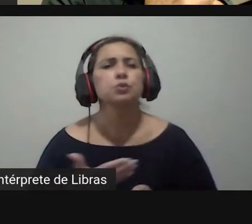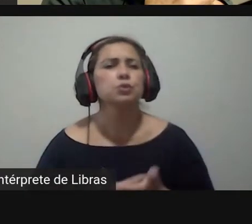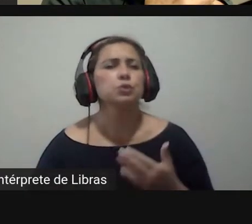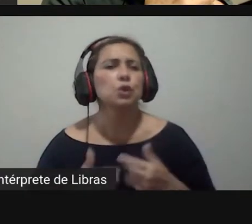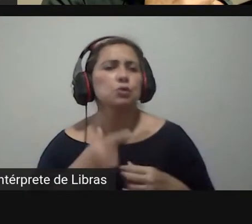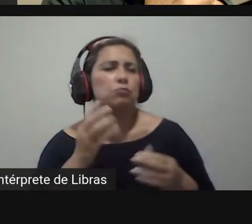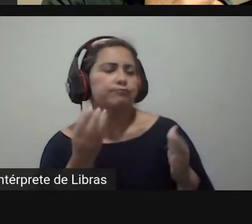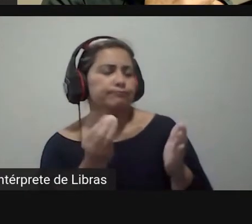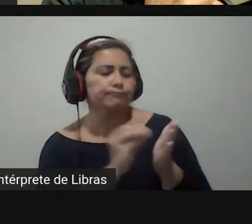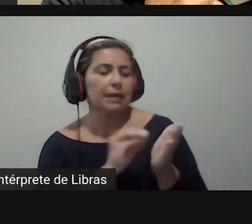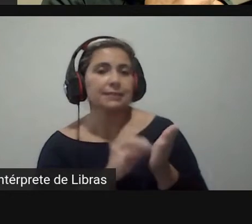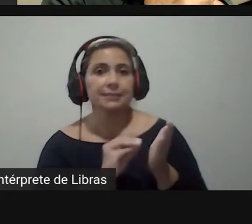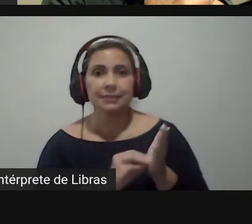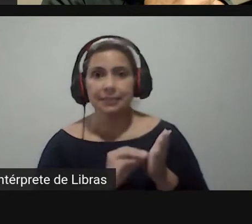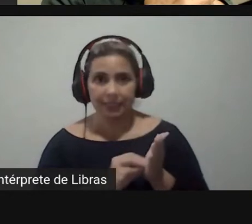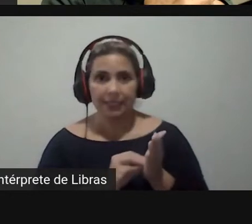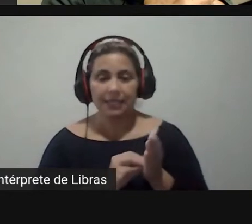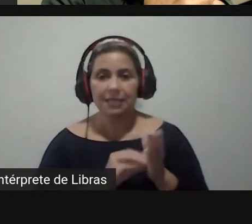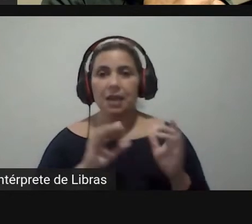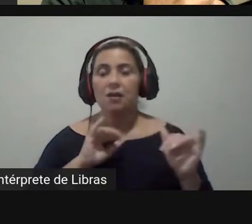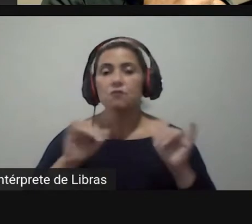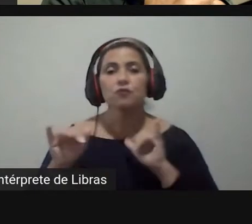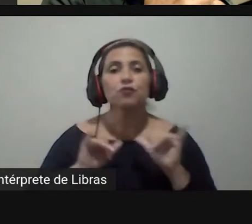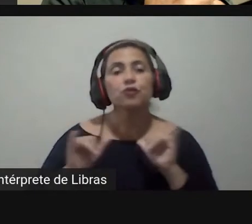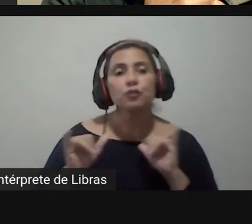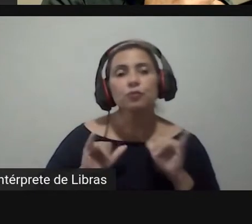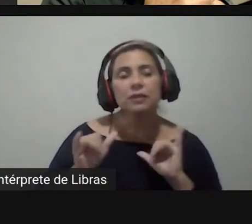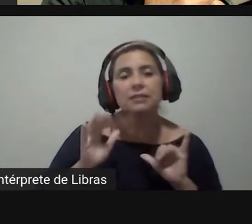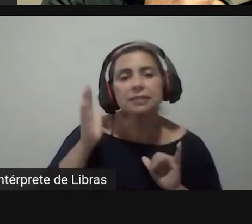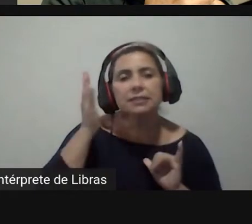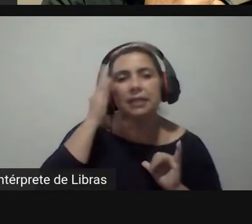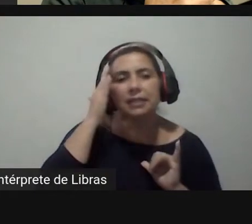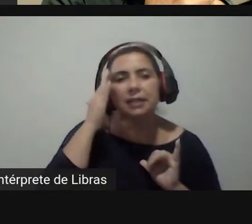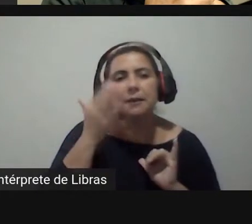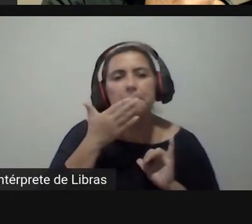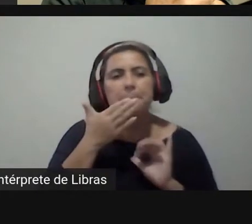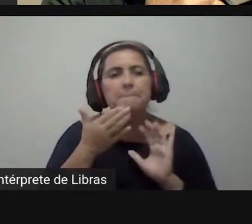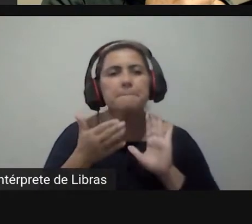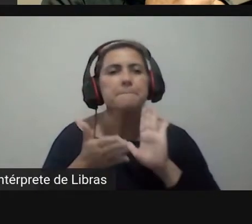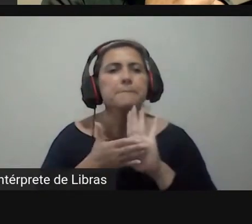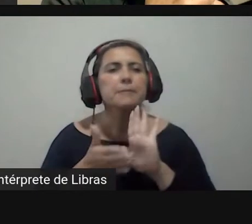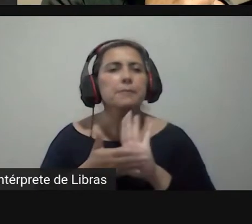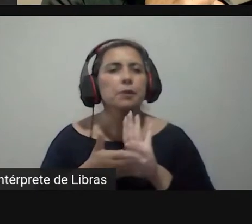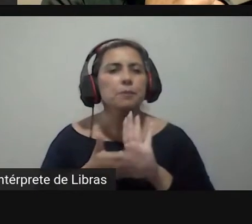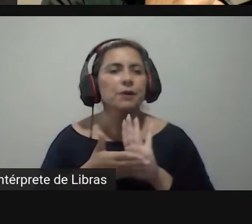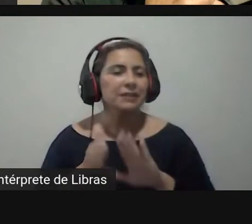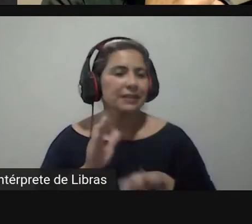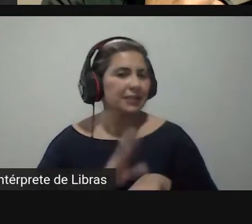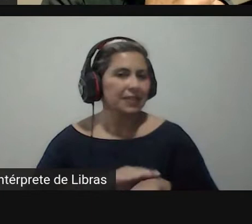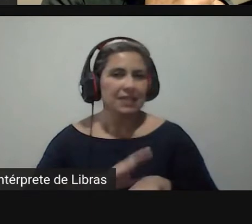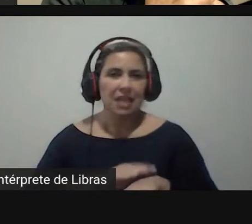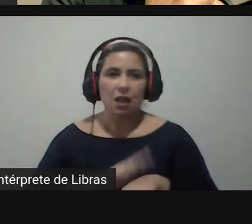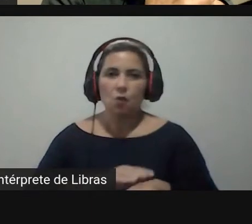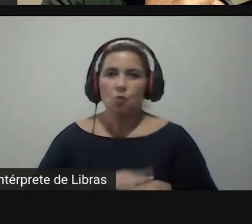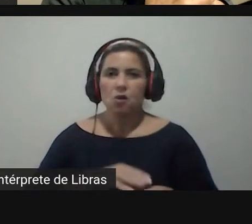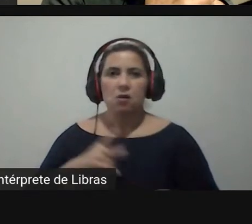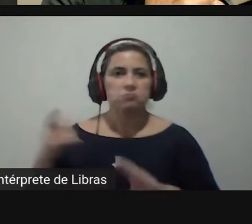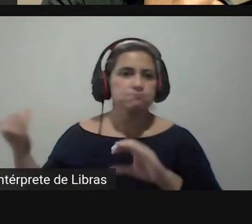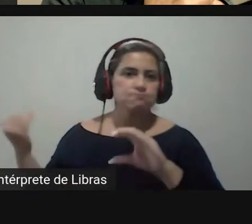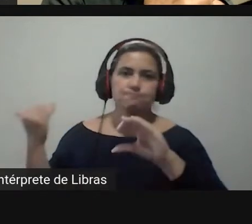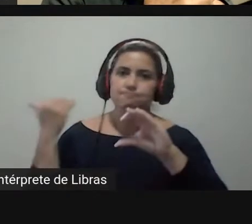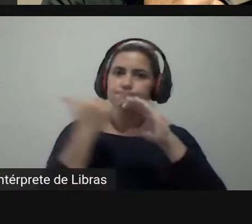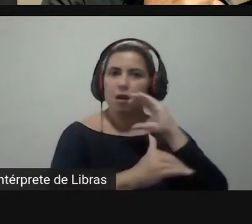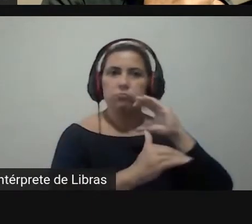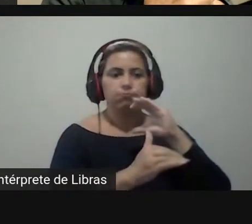preenche os metadados essa proposta é encaminhada imediatamente ao parlamentar